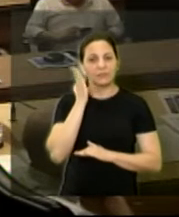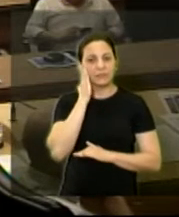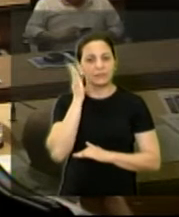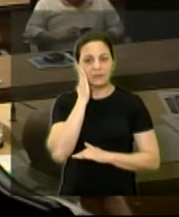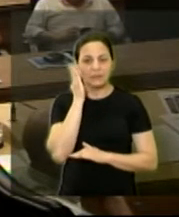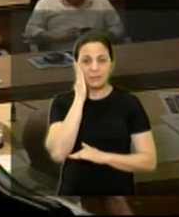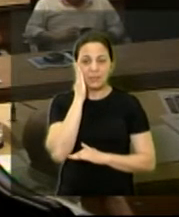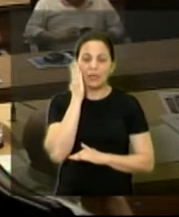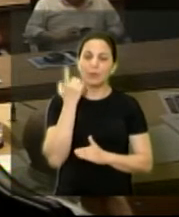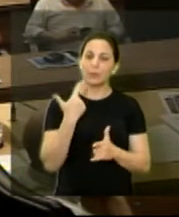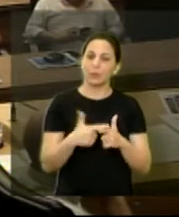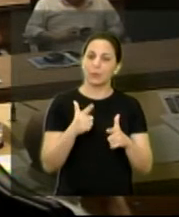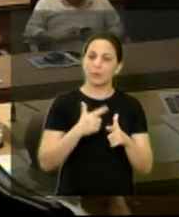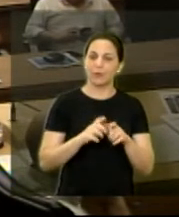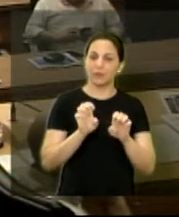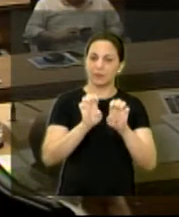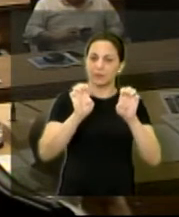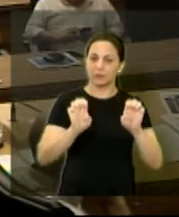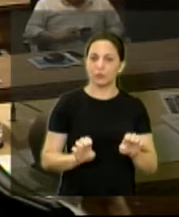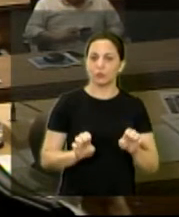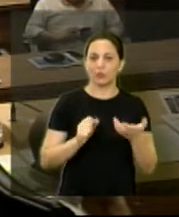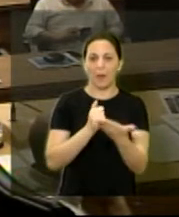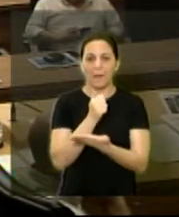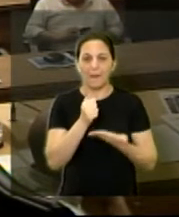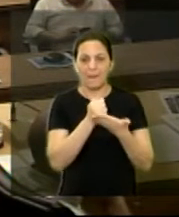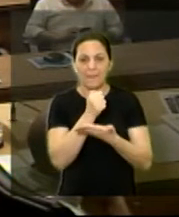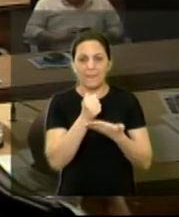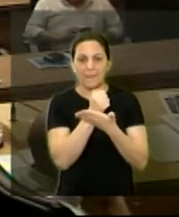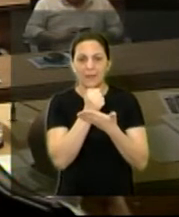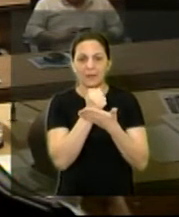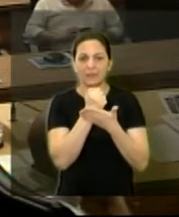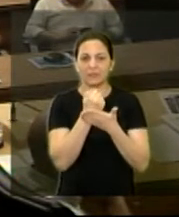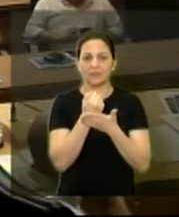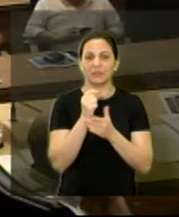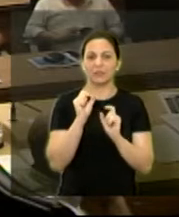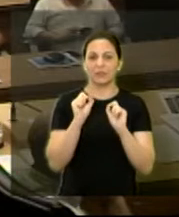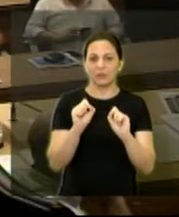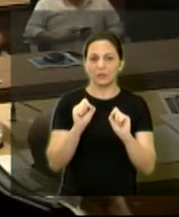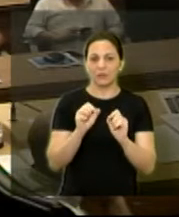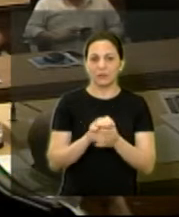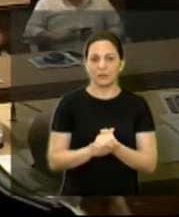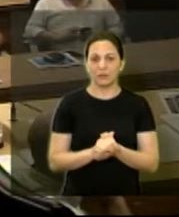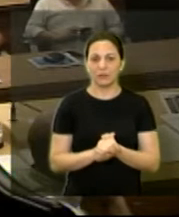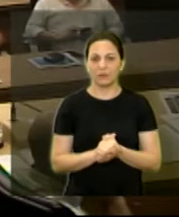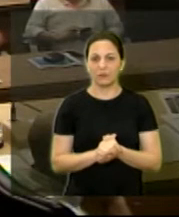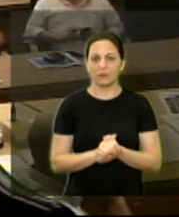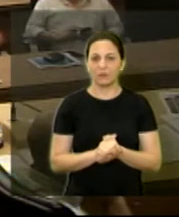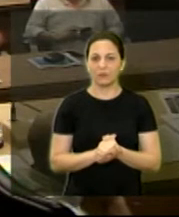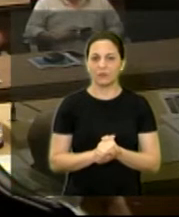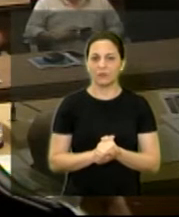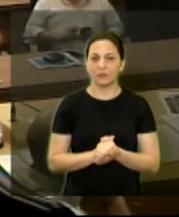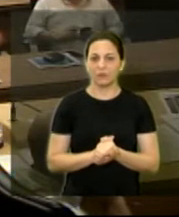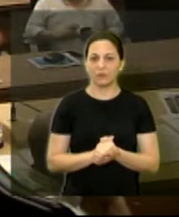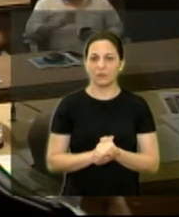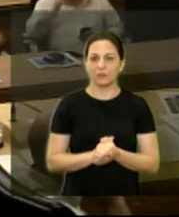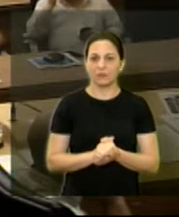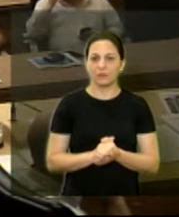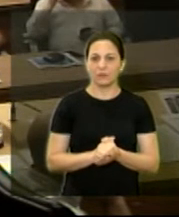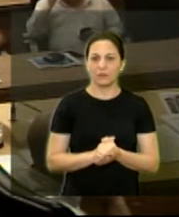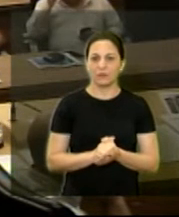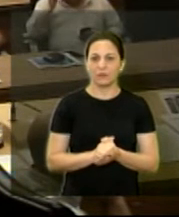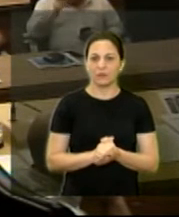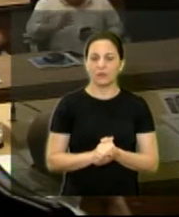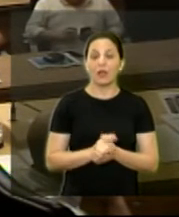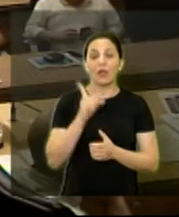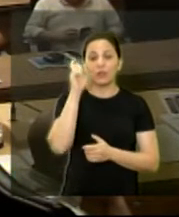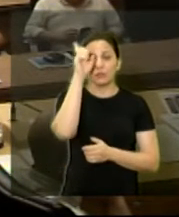respeito disso a infraestrutura para a infraestrutura está difícil não